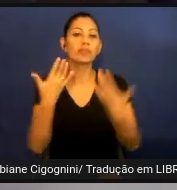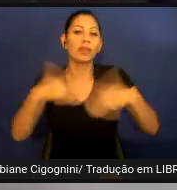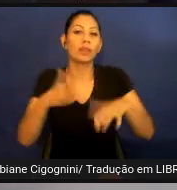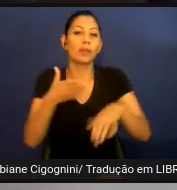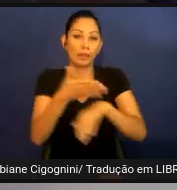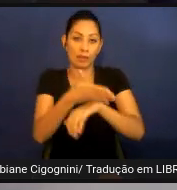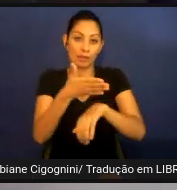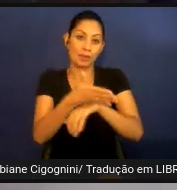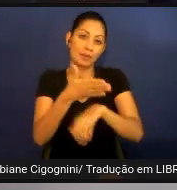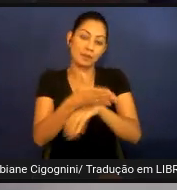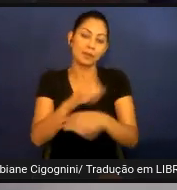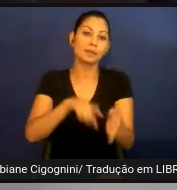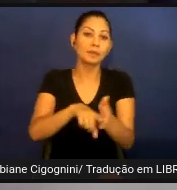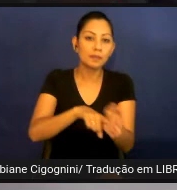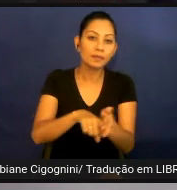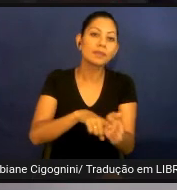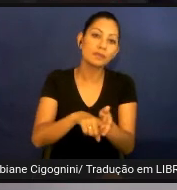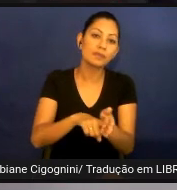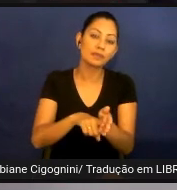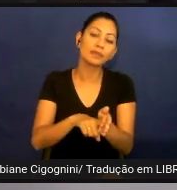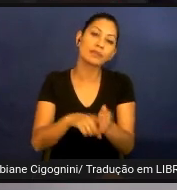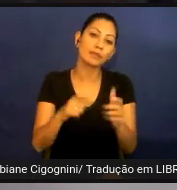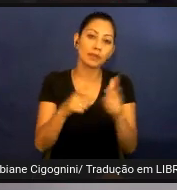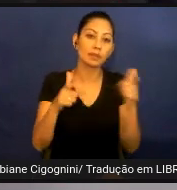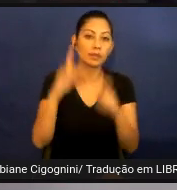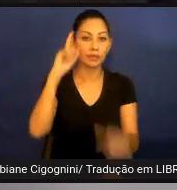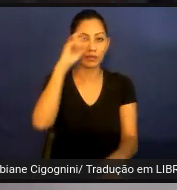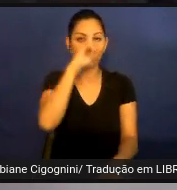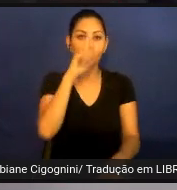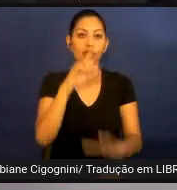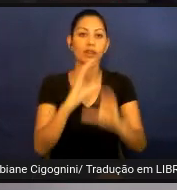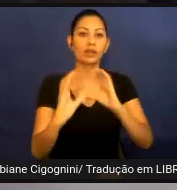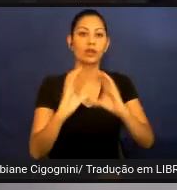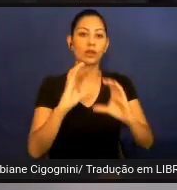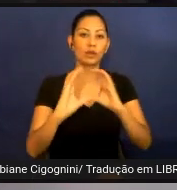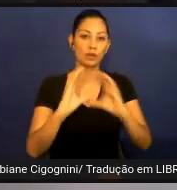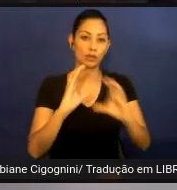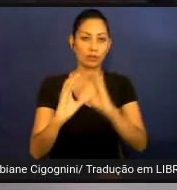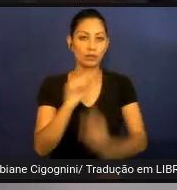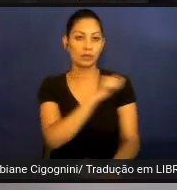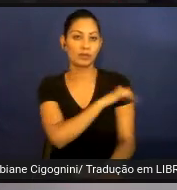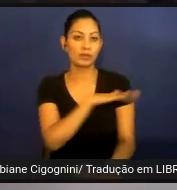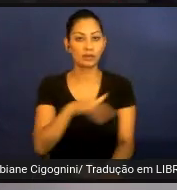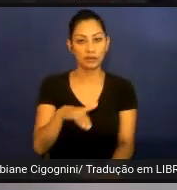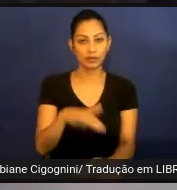porém a dificuldade principal foi a comunicação entre os alunos visto que